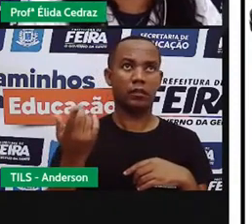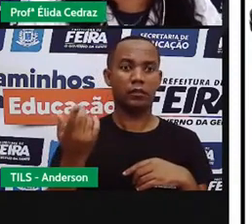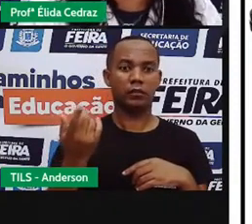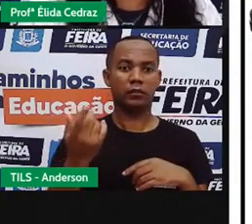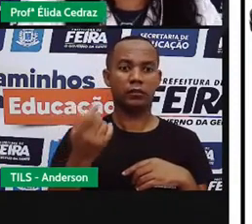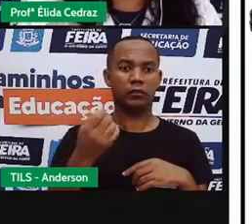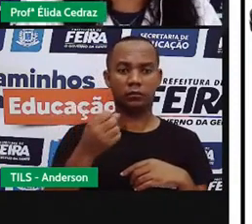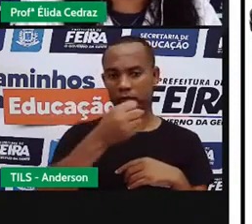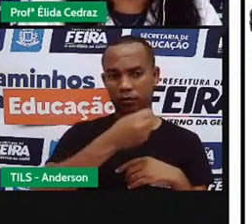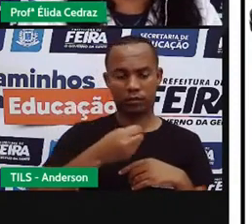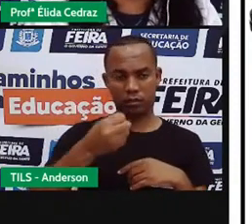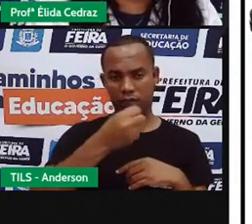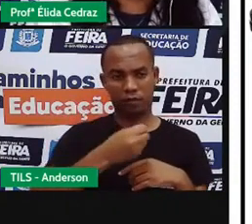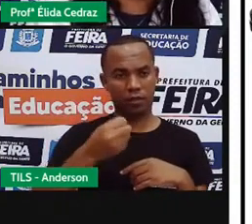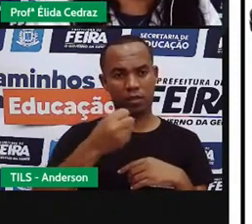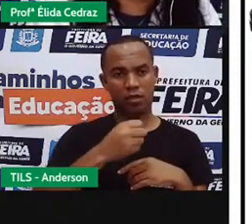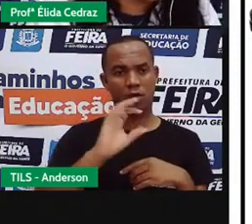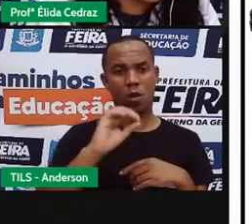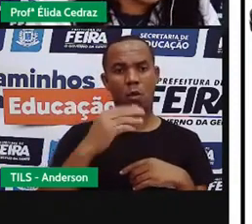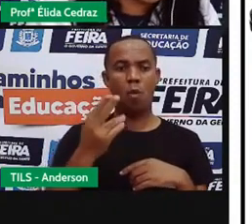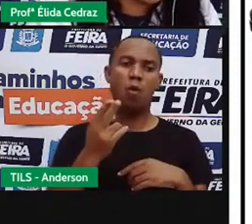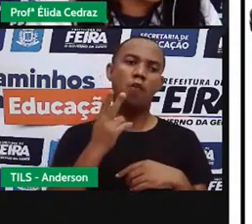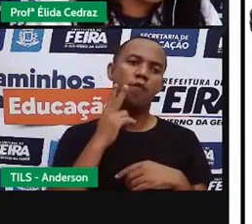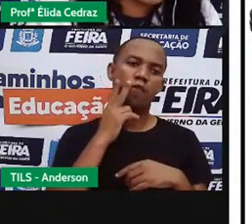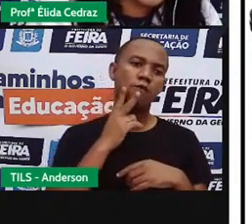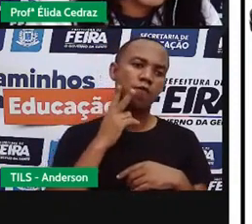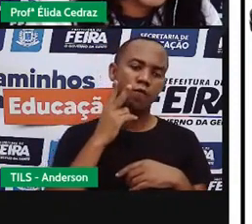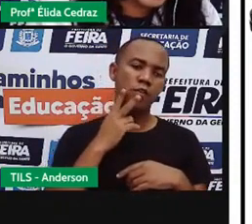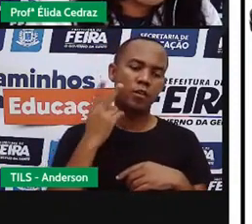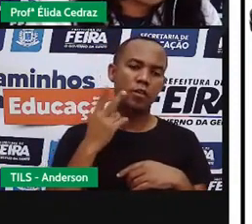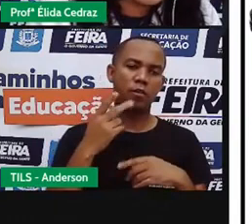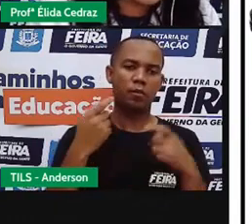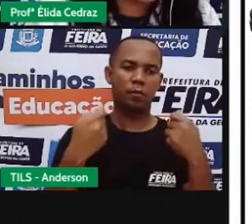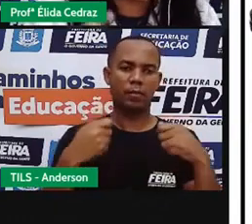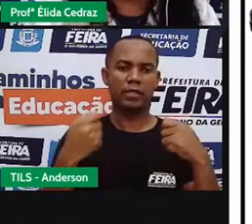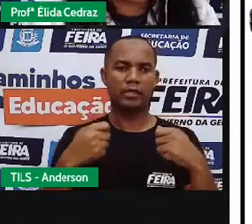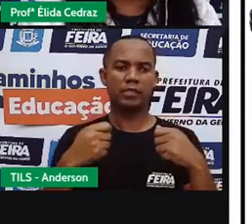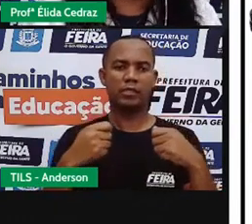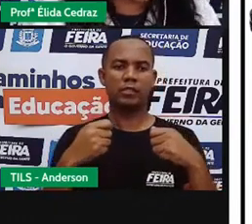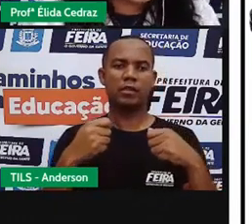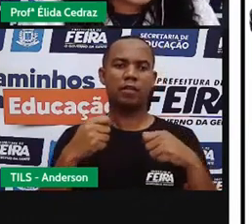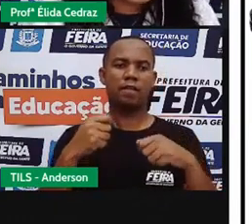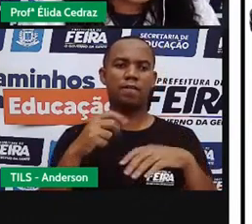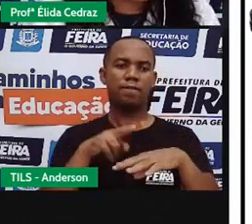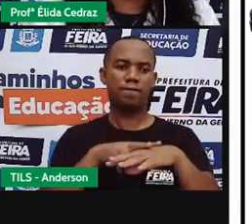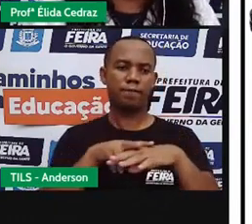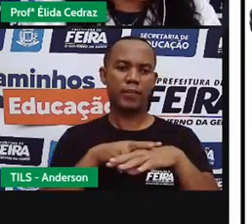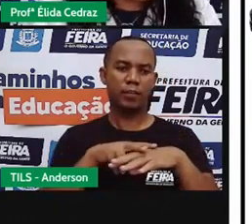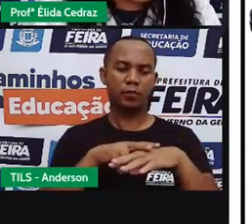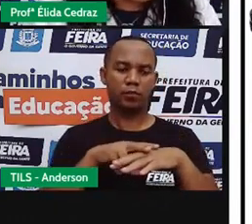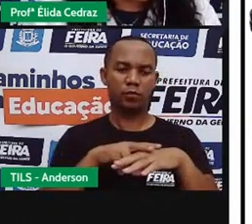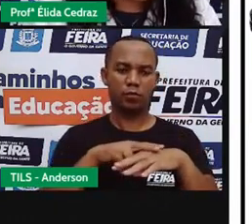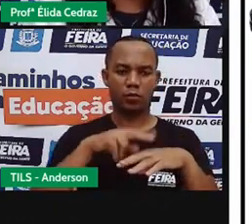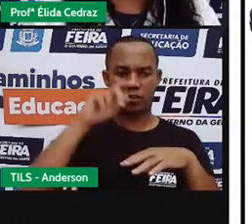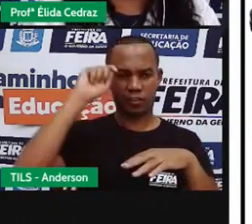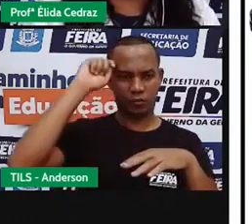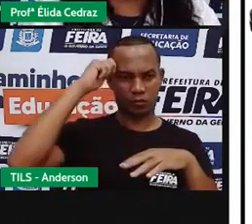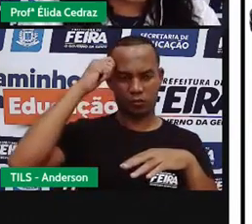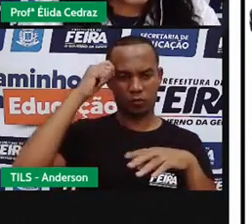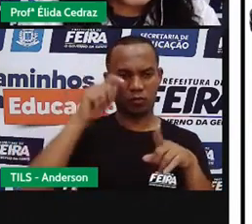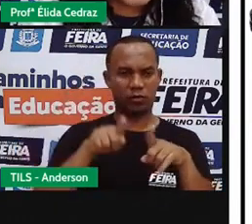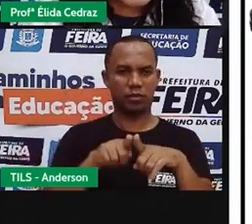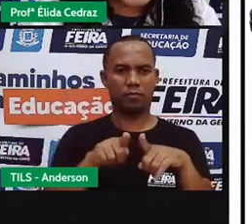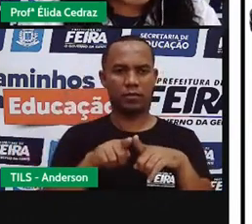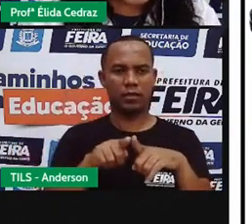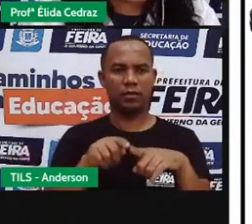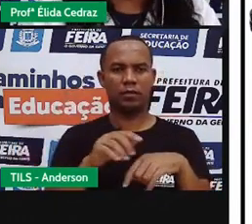o vinho, elas precisam ficar em frascos de vidro de cor escura. E os medicamentos